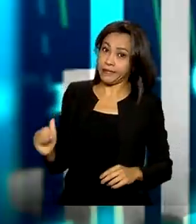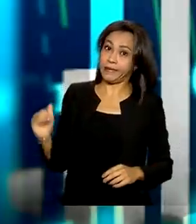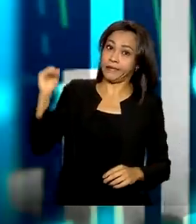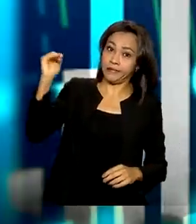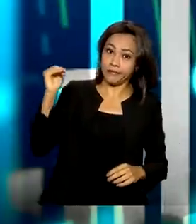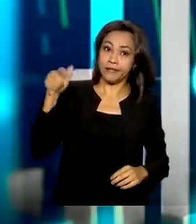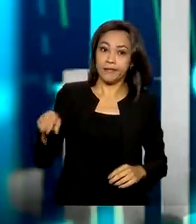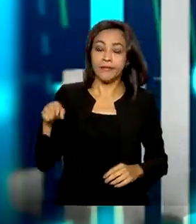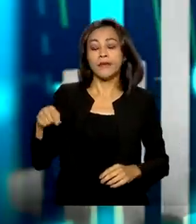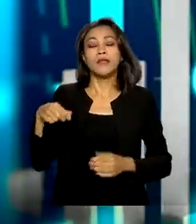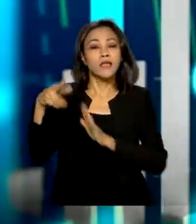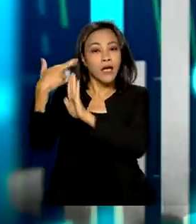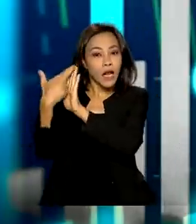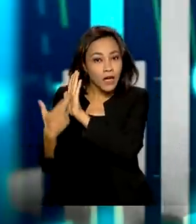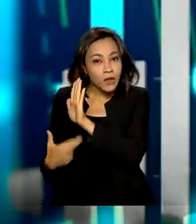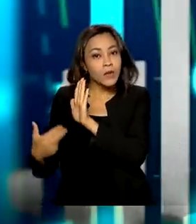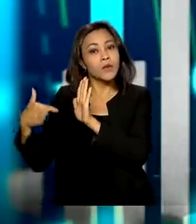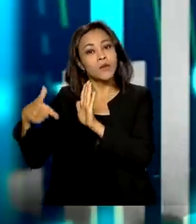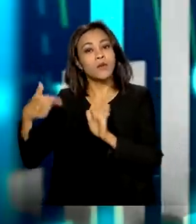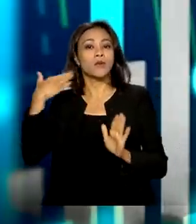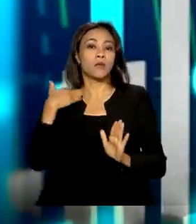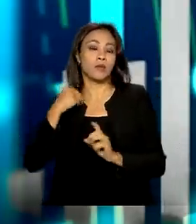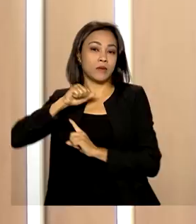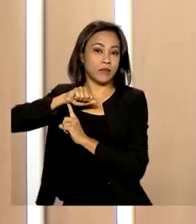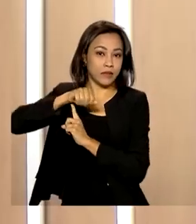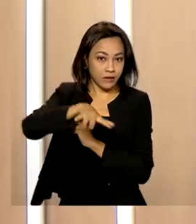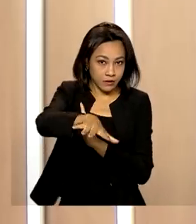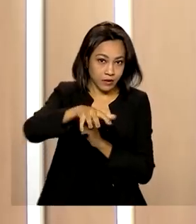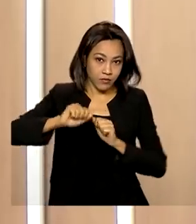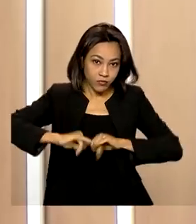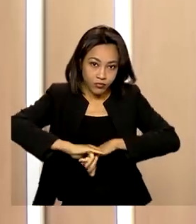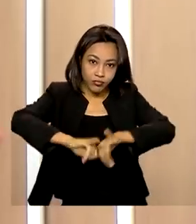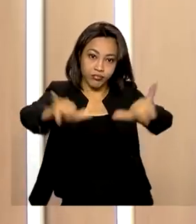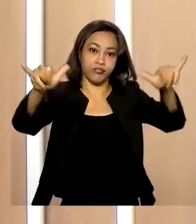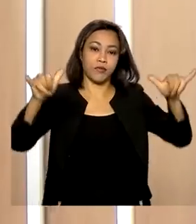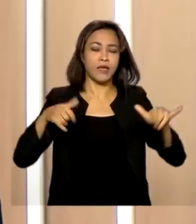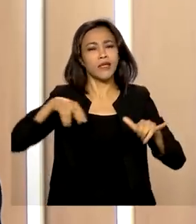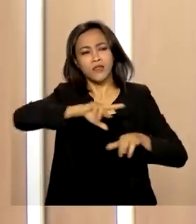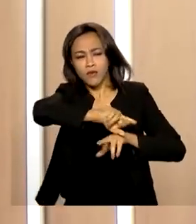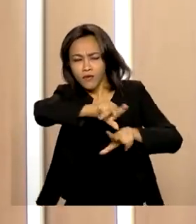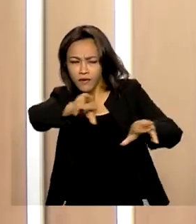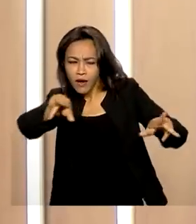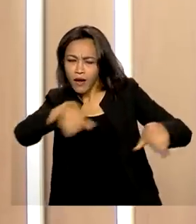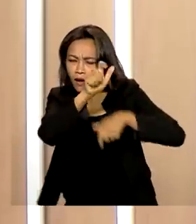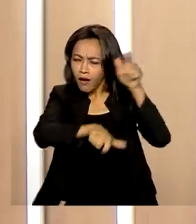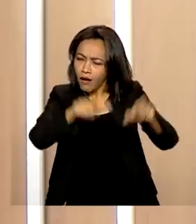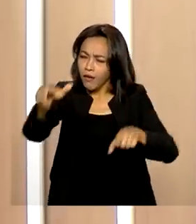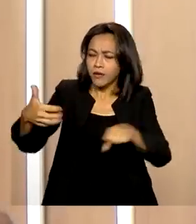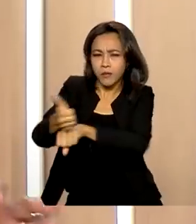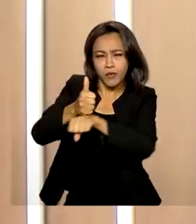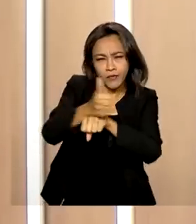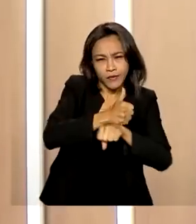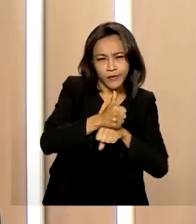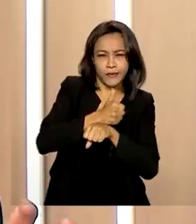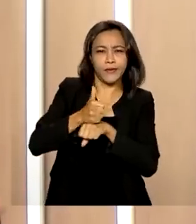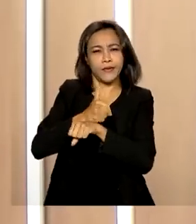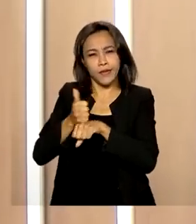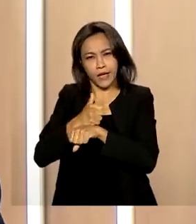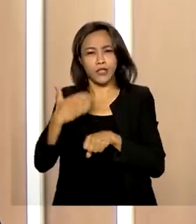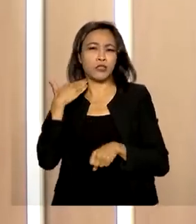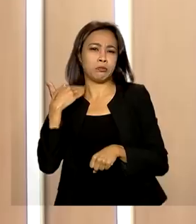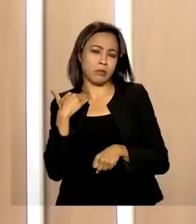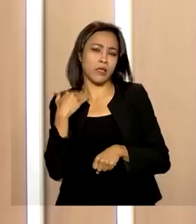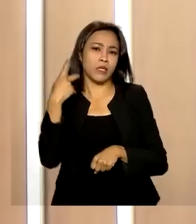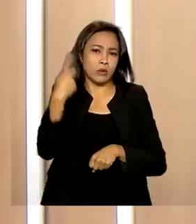do boletim Fox, que é justamente a pesquisa que é feita com analistas de investimento e analistas financeiros dos grandes bancos e